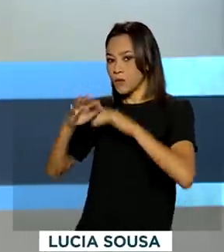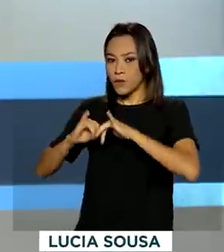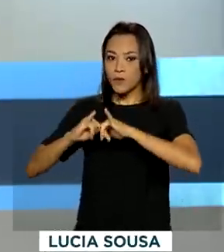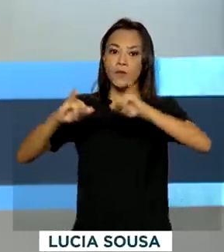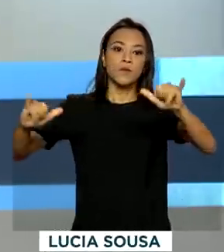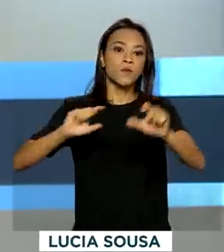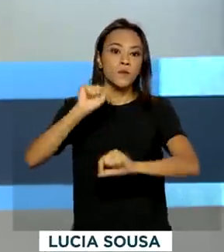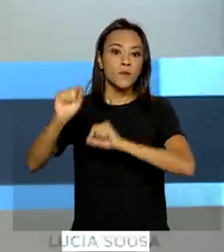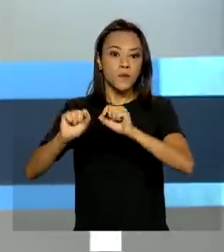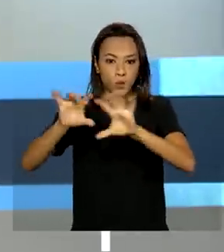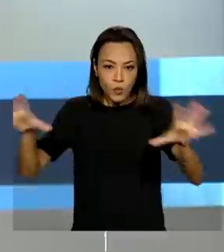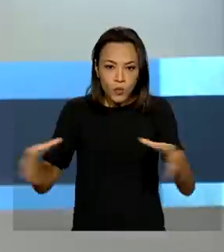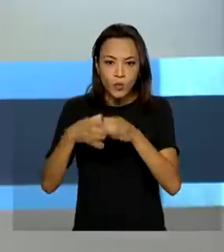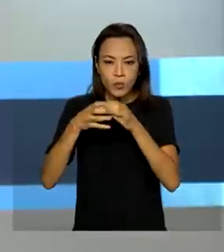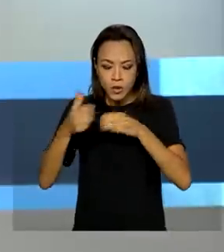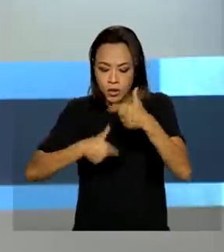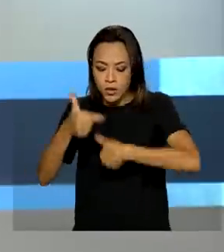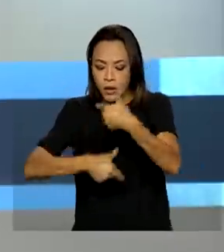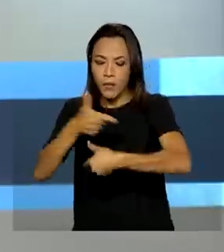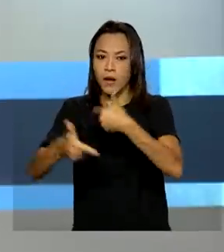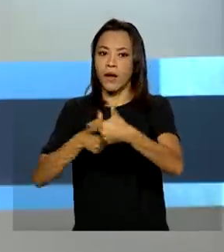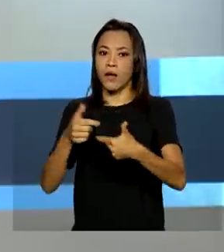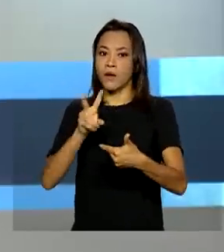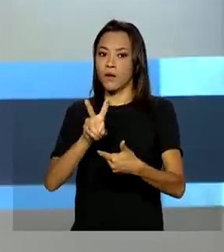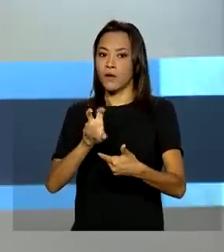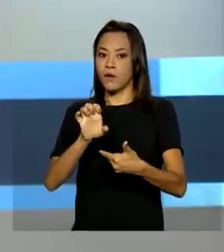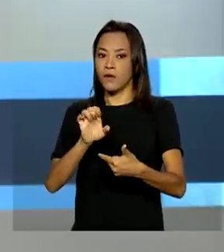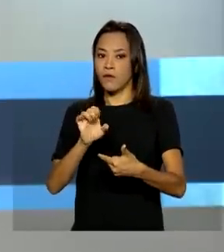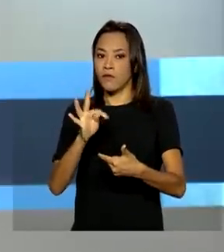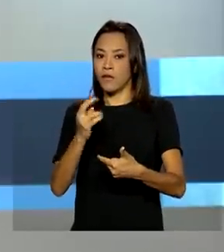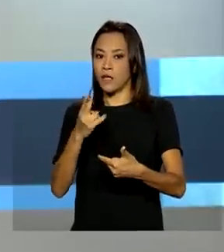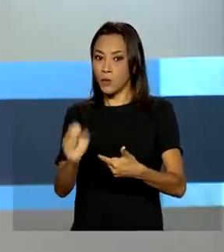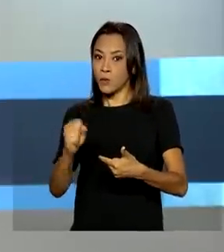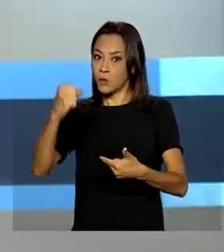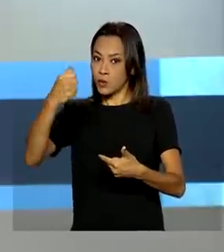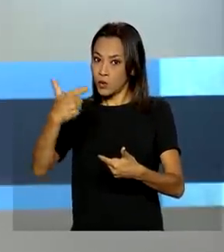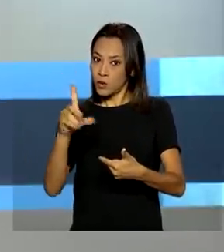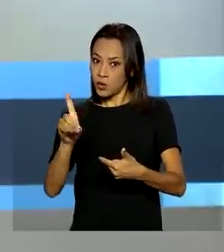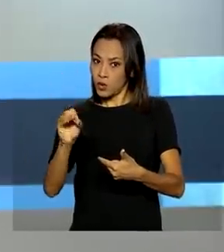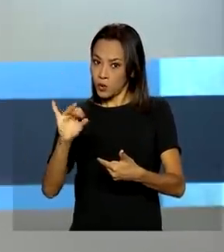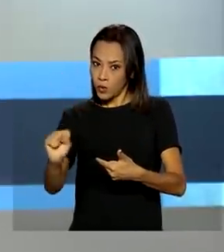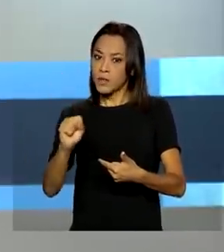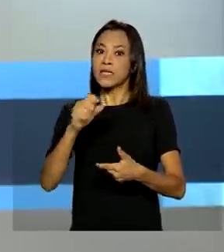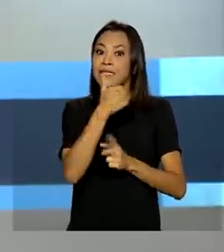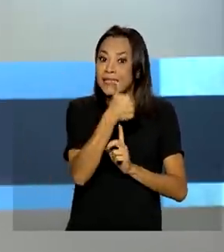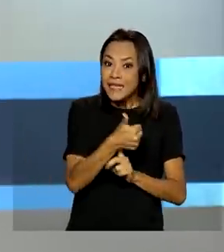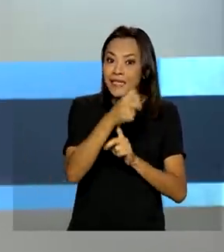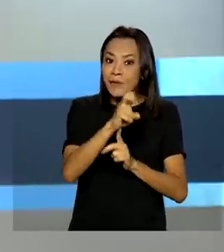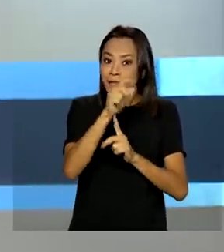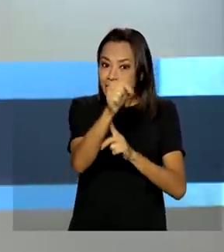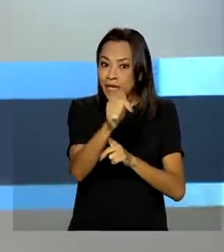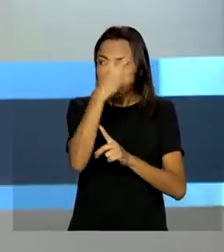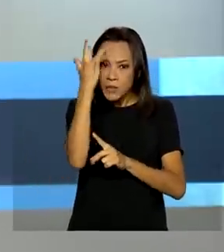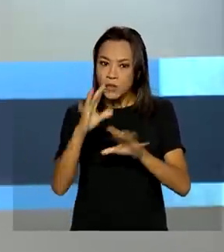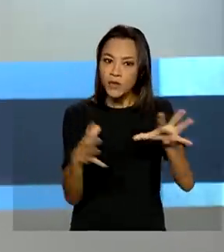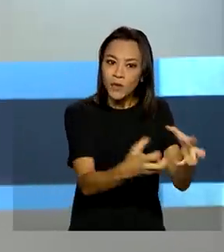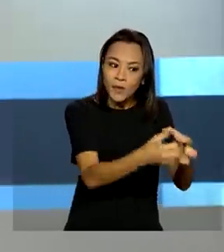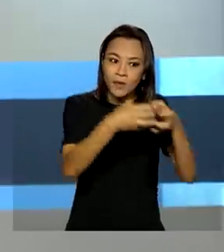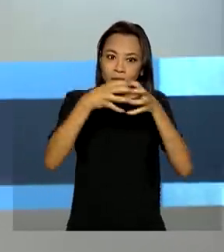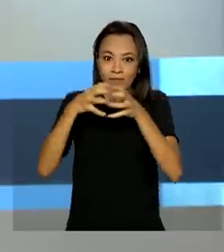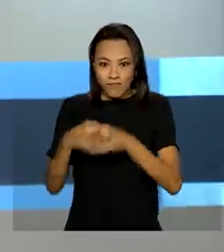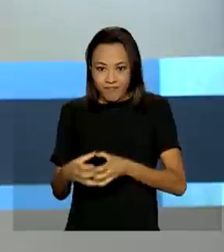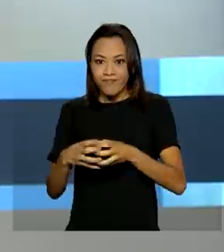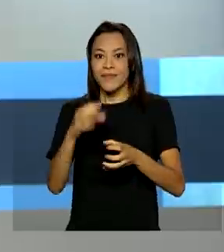Operação Vetos 2. Em 35 dias de ações, 157 vítimas foram resgatadas, quase